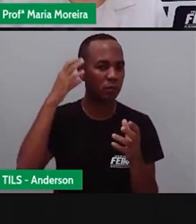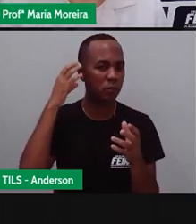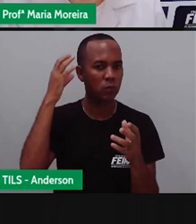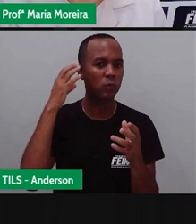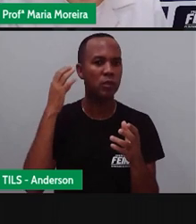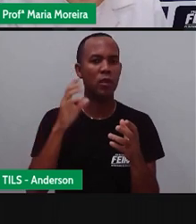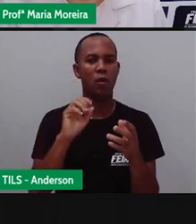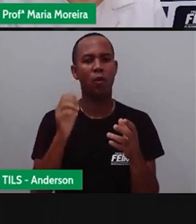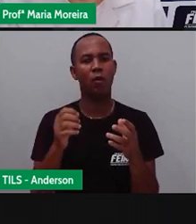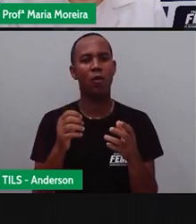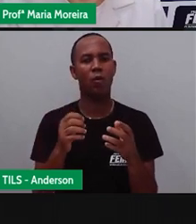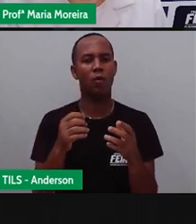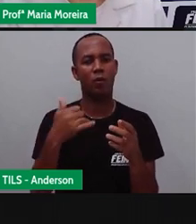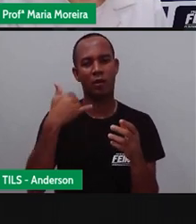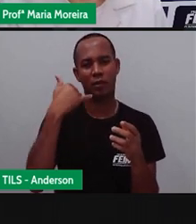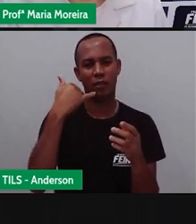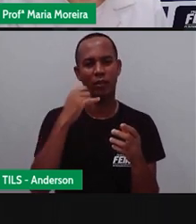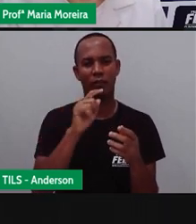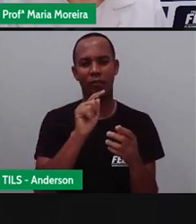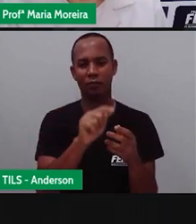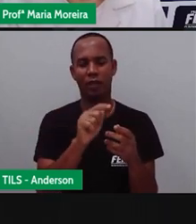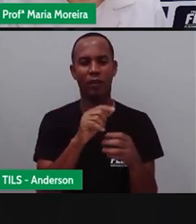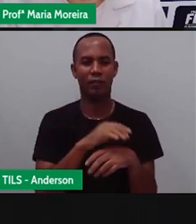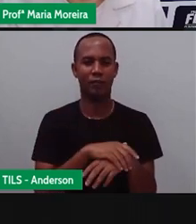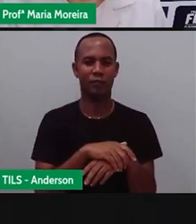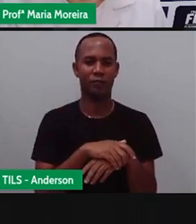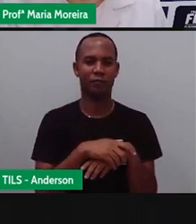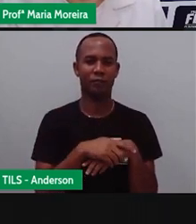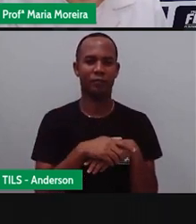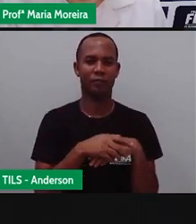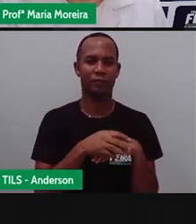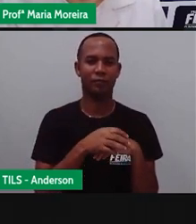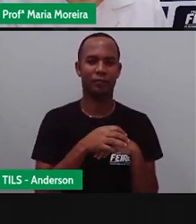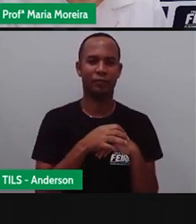uma ligação. Não é isso? mais a gente pode fazer no carro, Anderson?